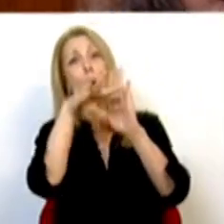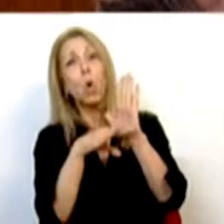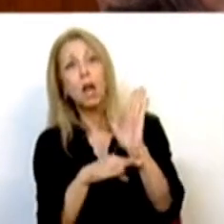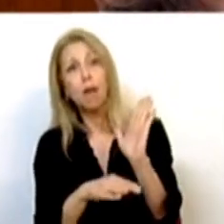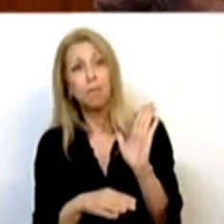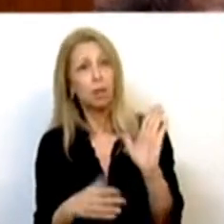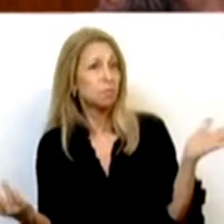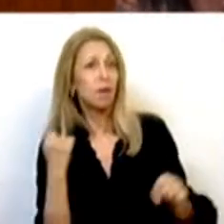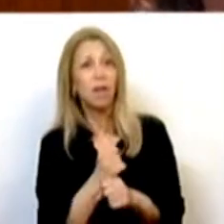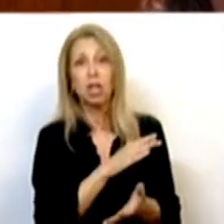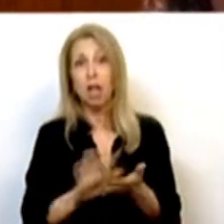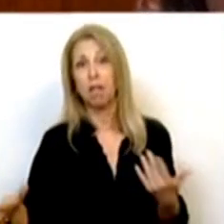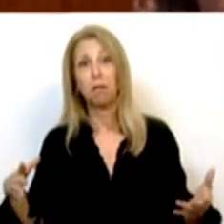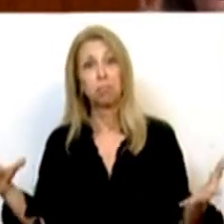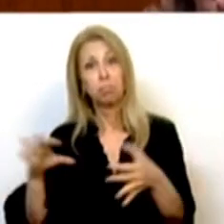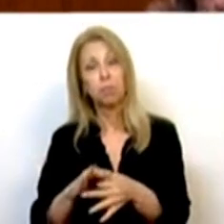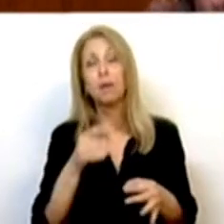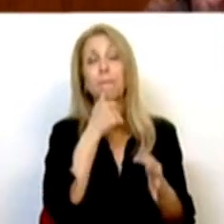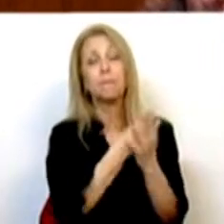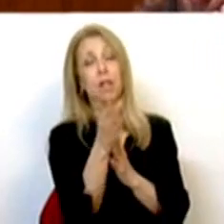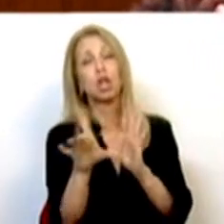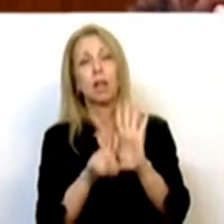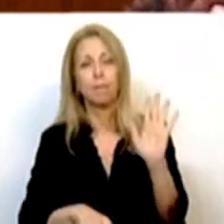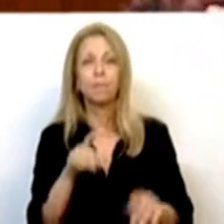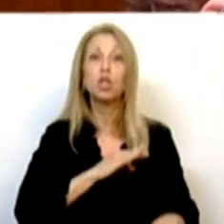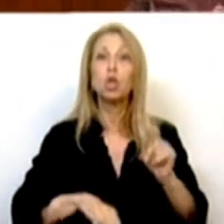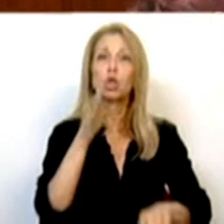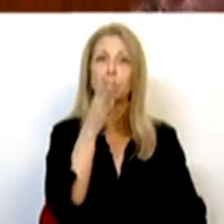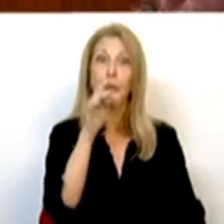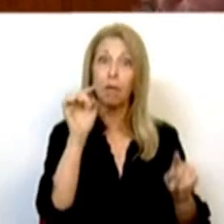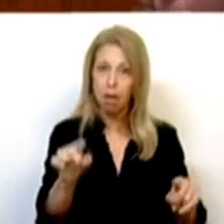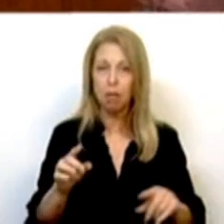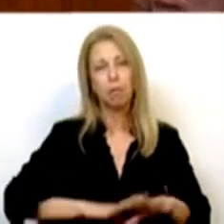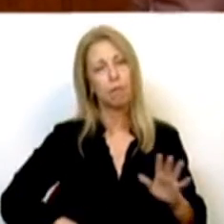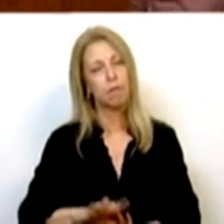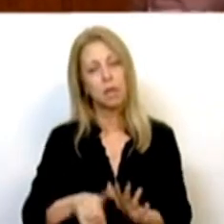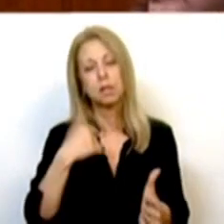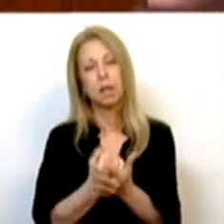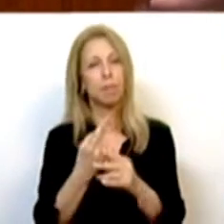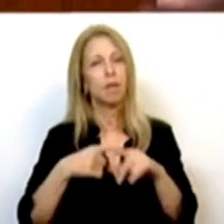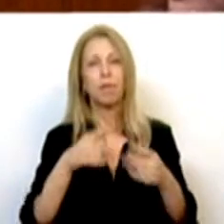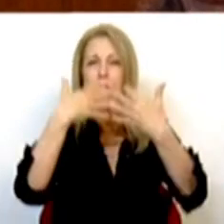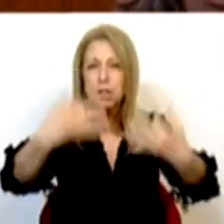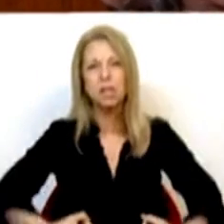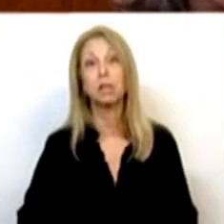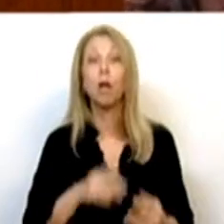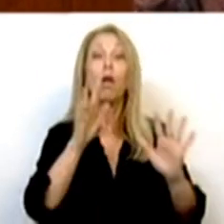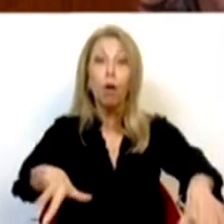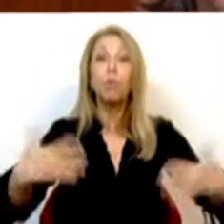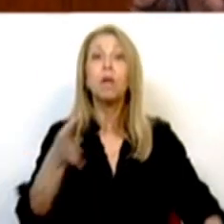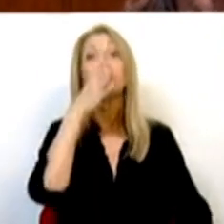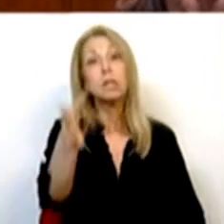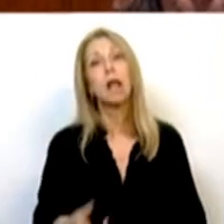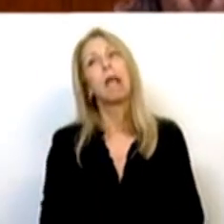medidas legislativas. Srs. Deputados, e aí eu farei sempre diferente, certamente. Podemos dizer que estamos a dar uma